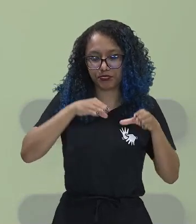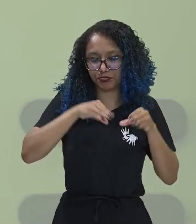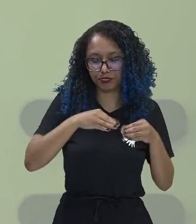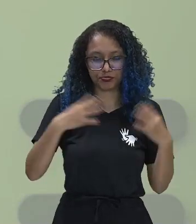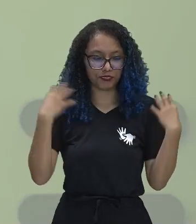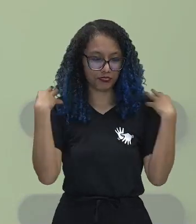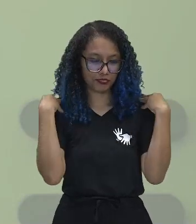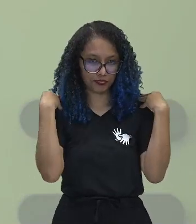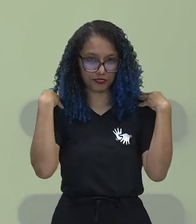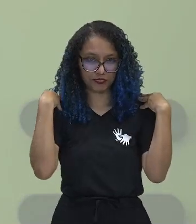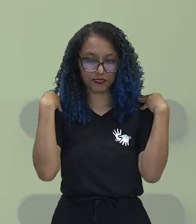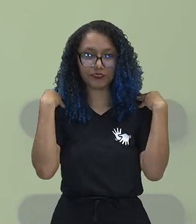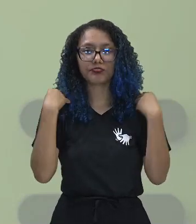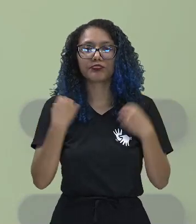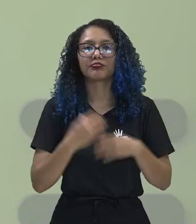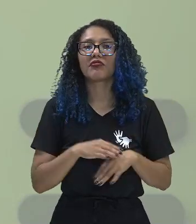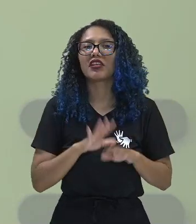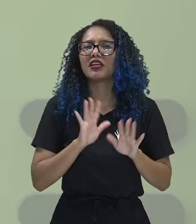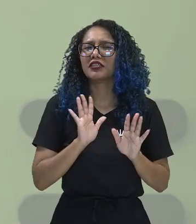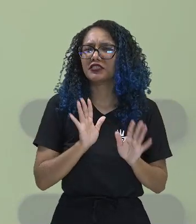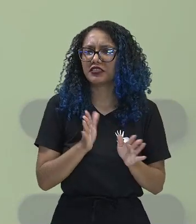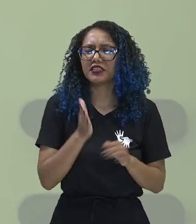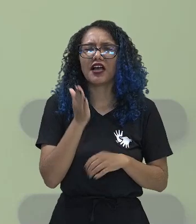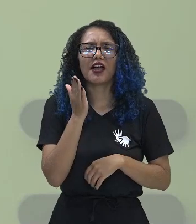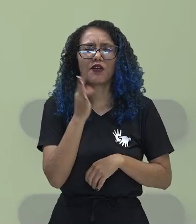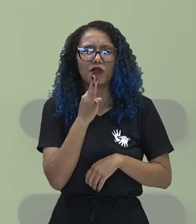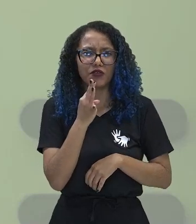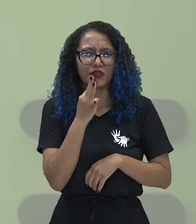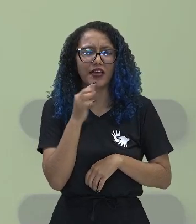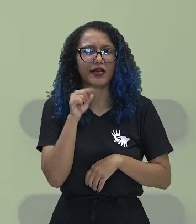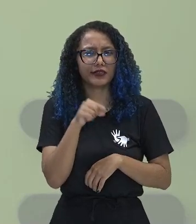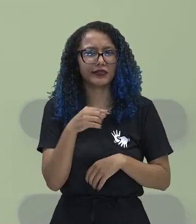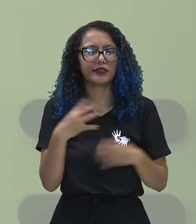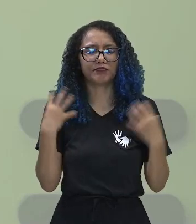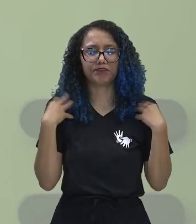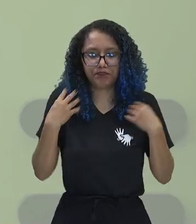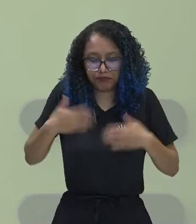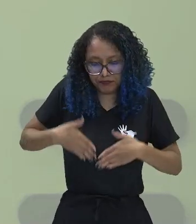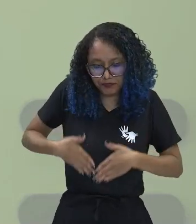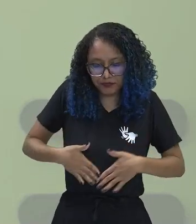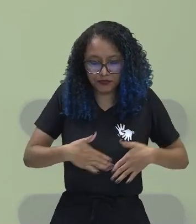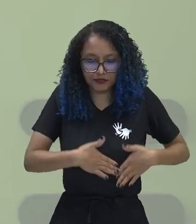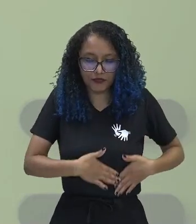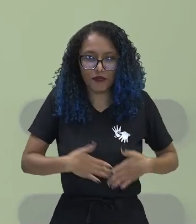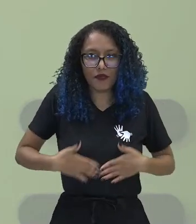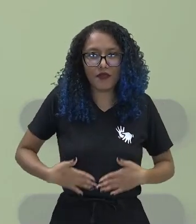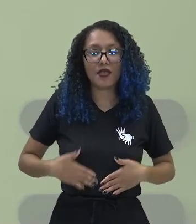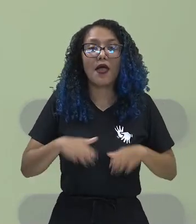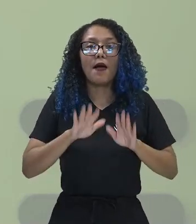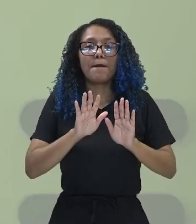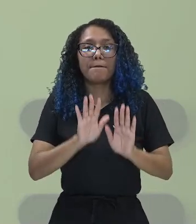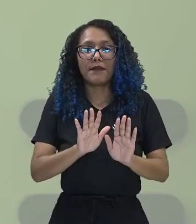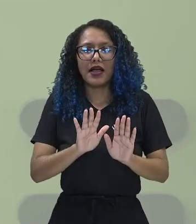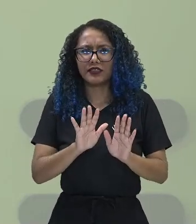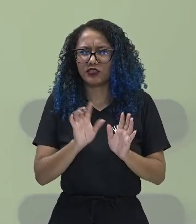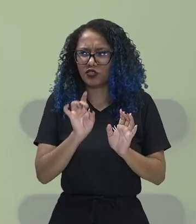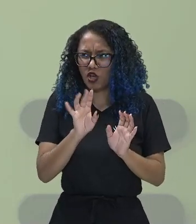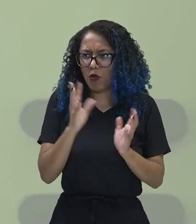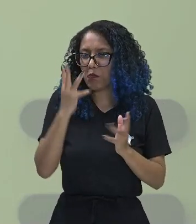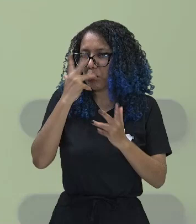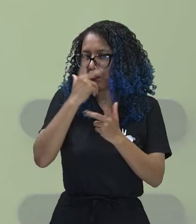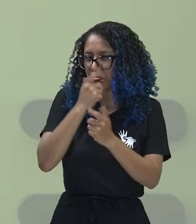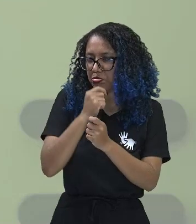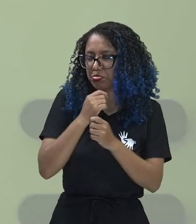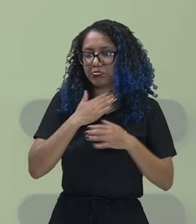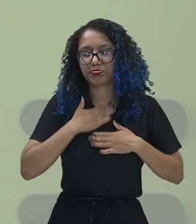elas já têm uma certa intimidade com esse procedimento da drenagem linfática, mas ela não é só uma questão estética e de